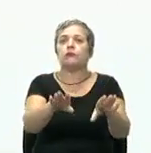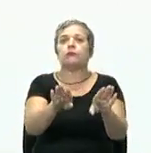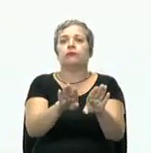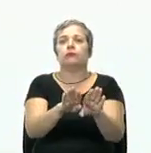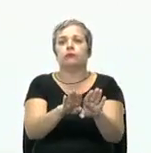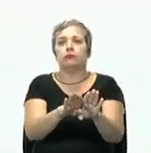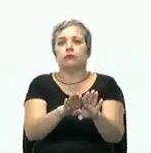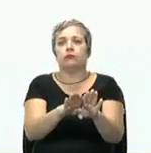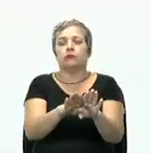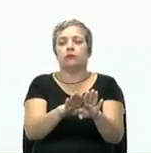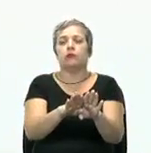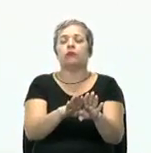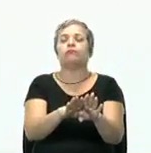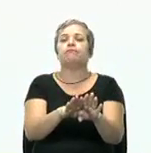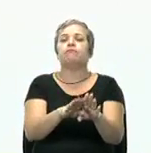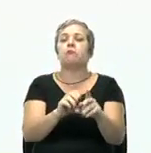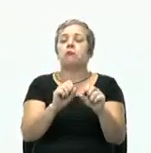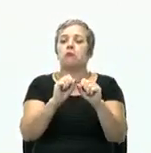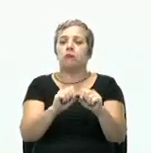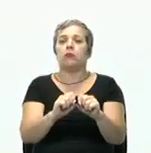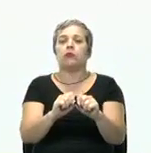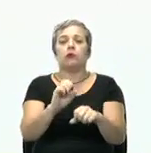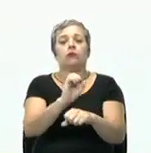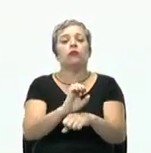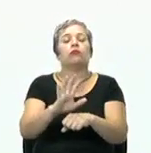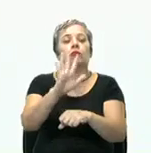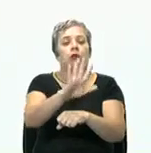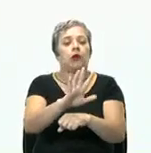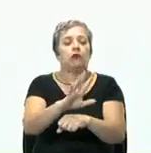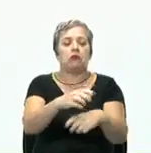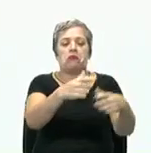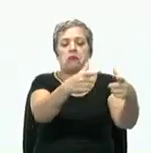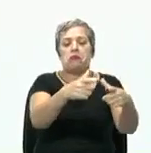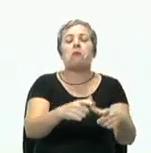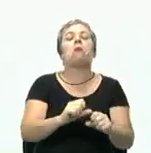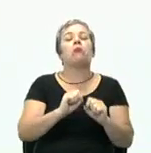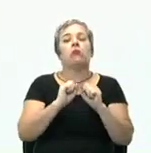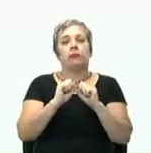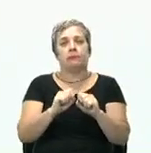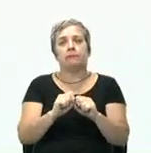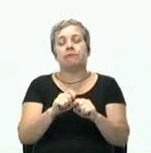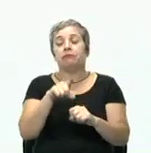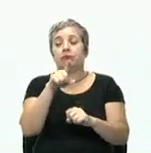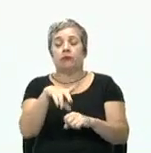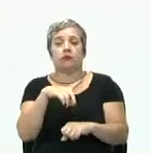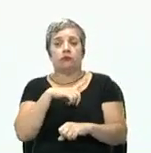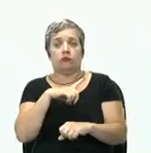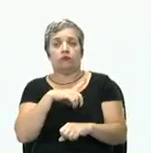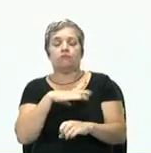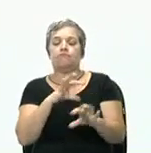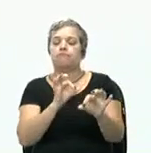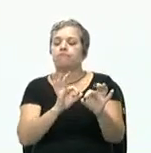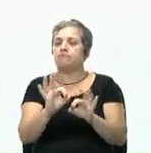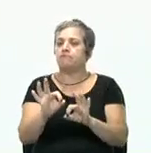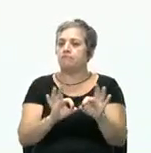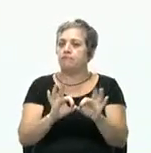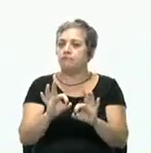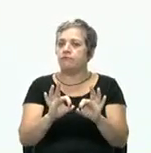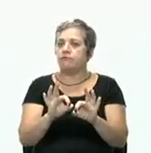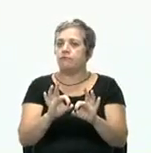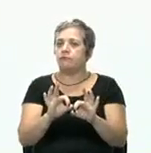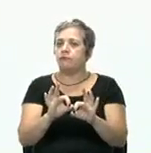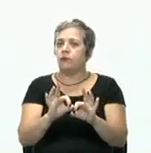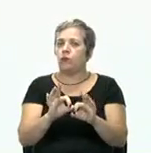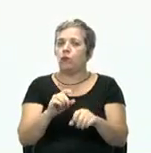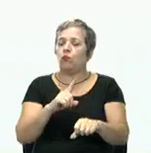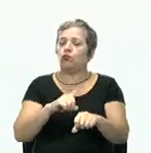Ah, então os departamentos podem ser por estado, por região? Exatamente. Eles fizeram planejamento a médio